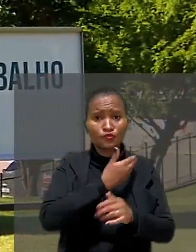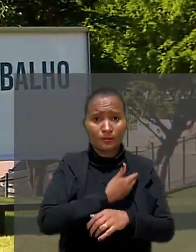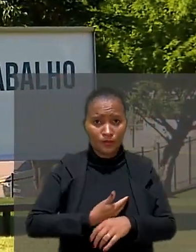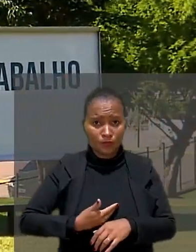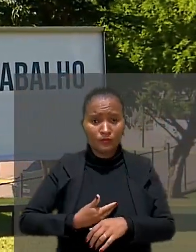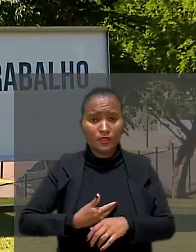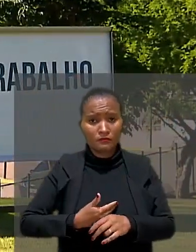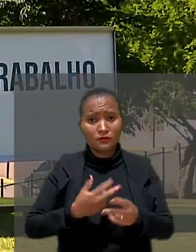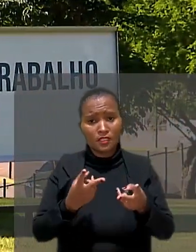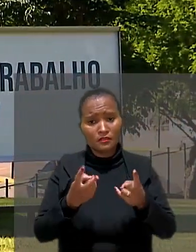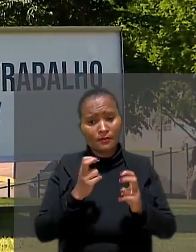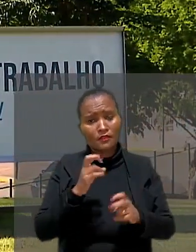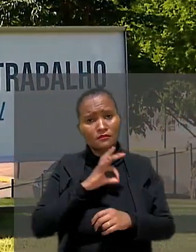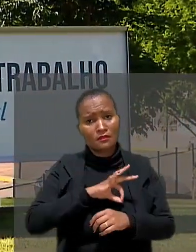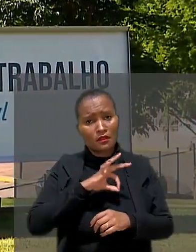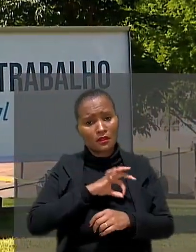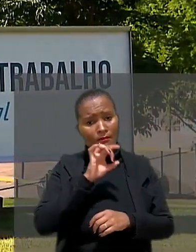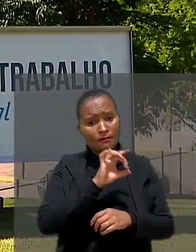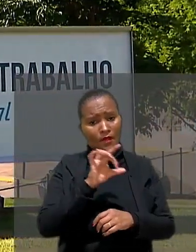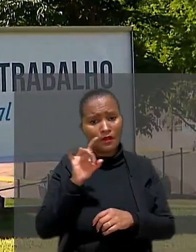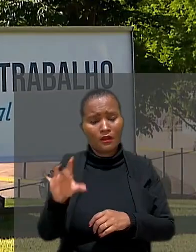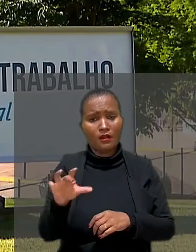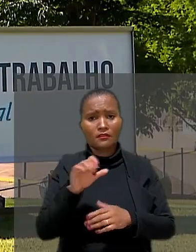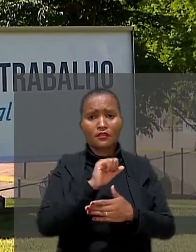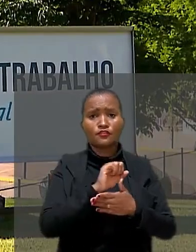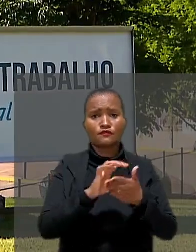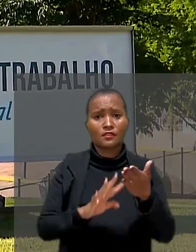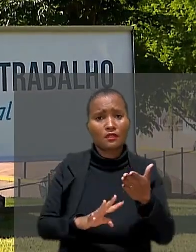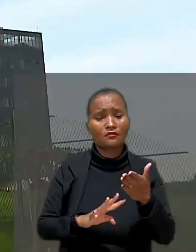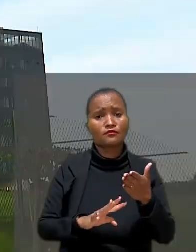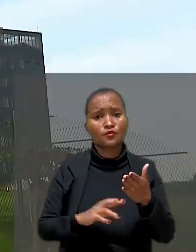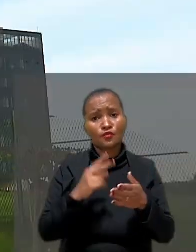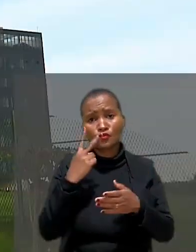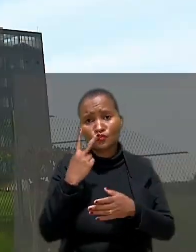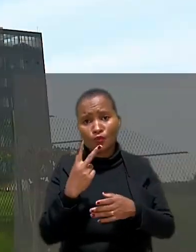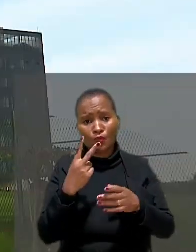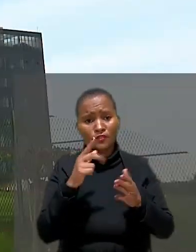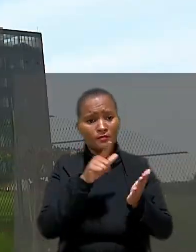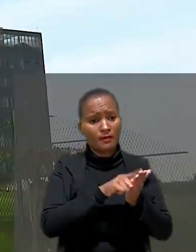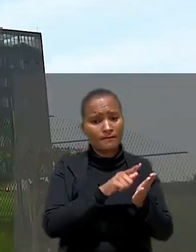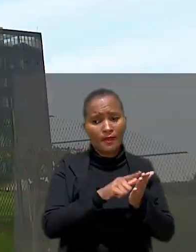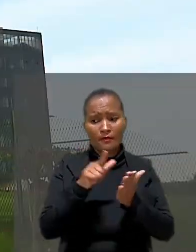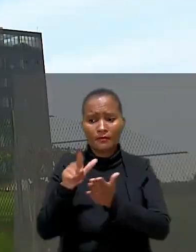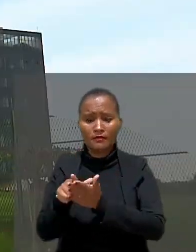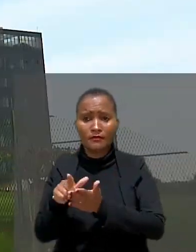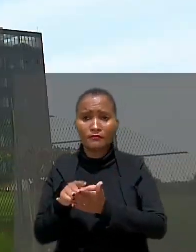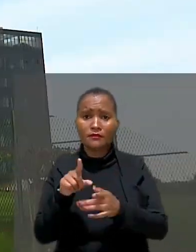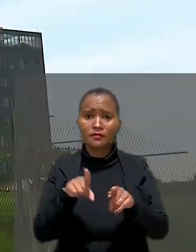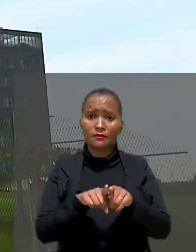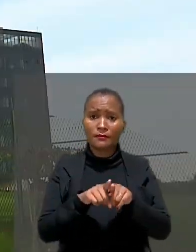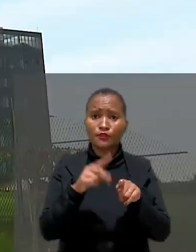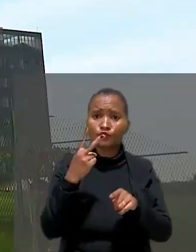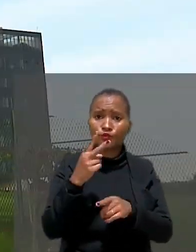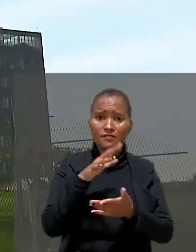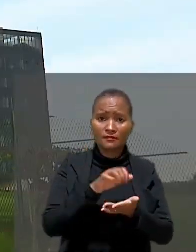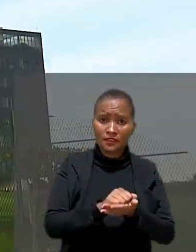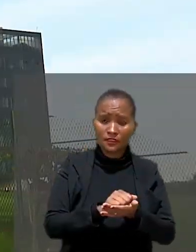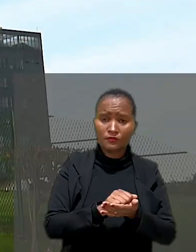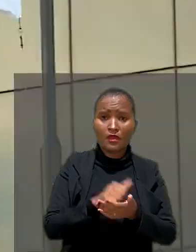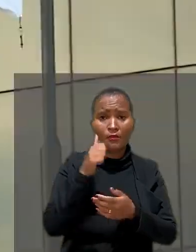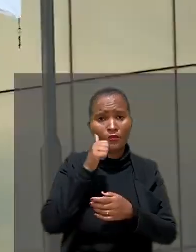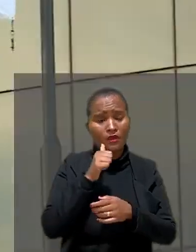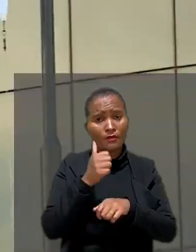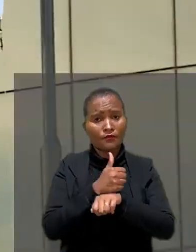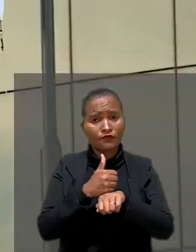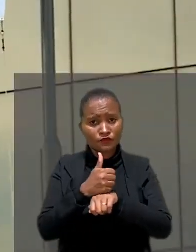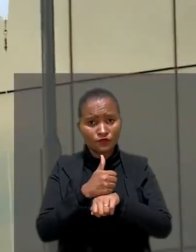concursos públicos, recebendo uma remuneração para cada uma das atividades com dois contra-cheques, além de duas matrículas funcionais.